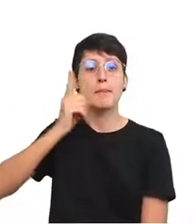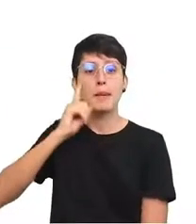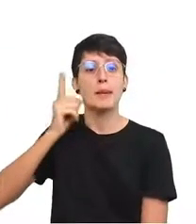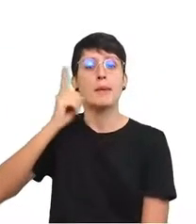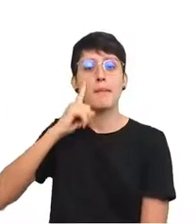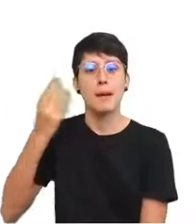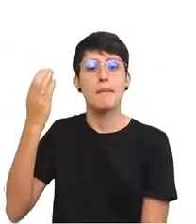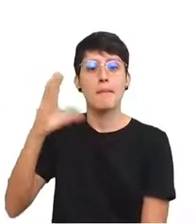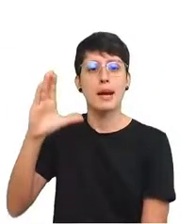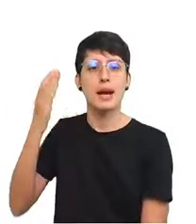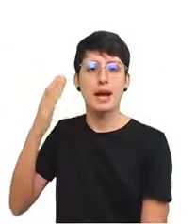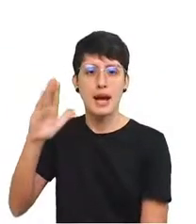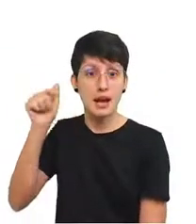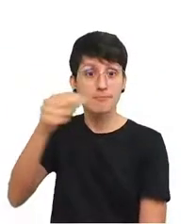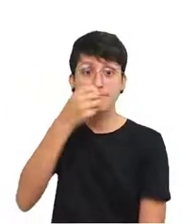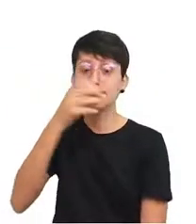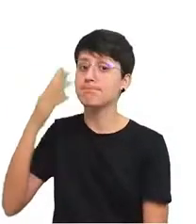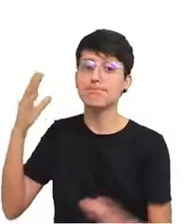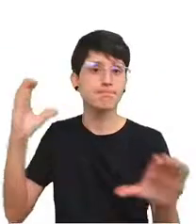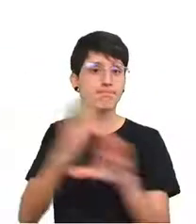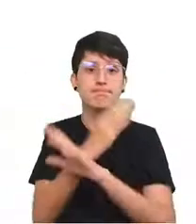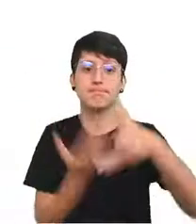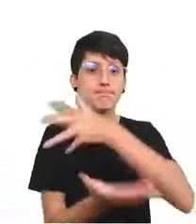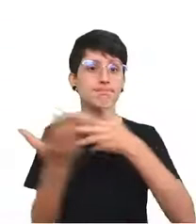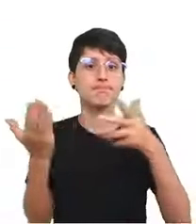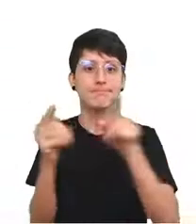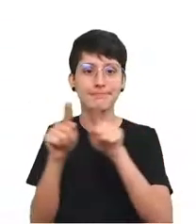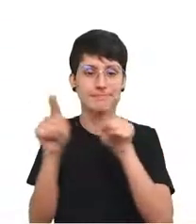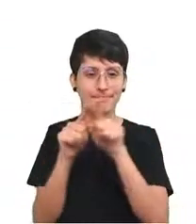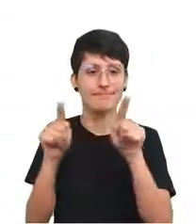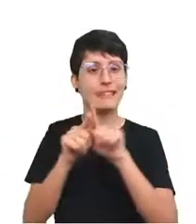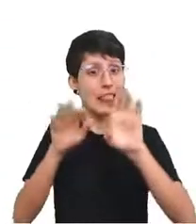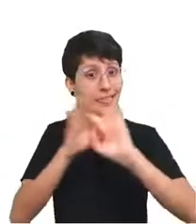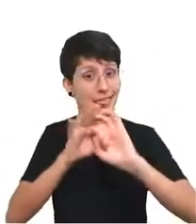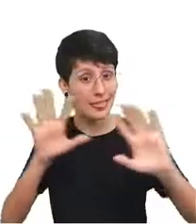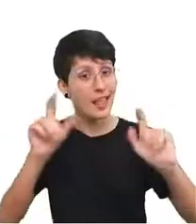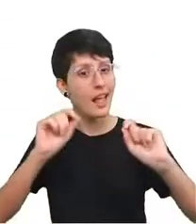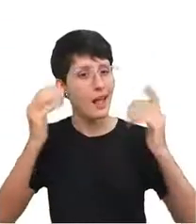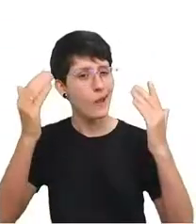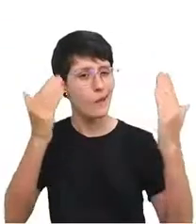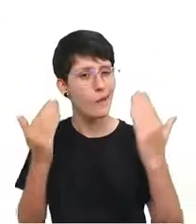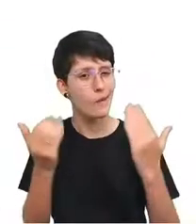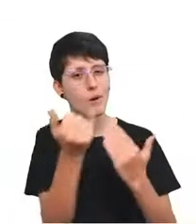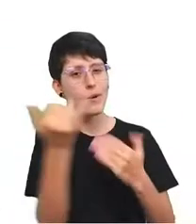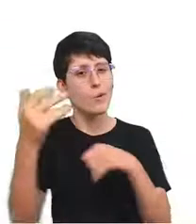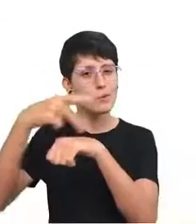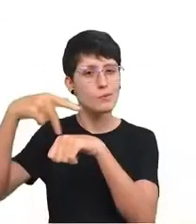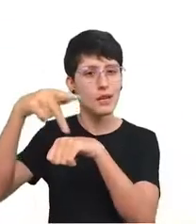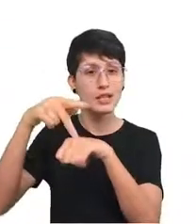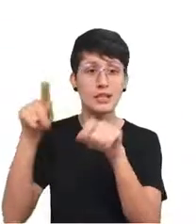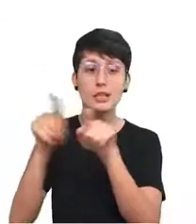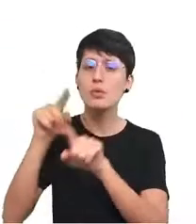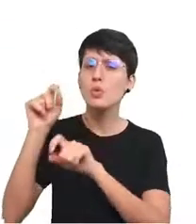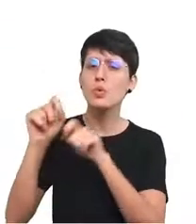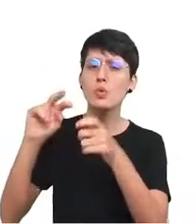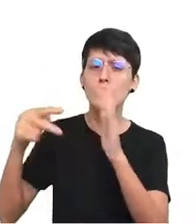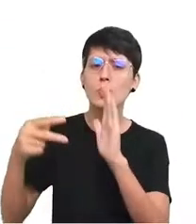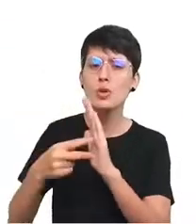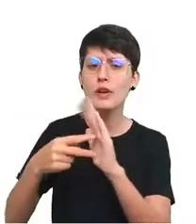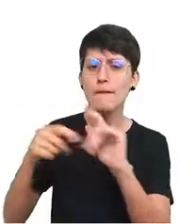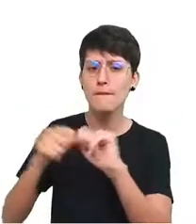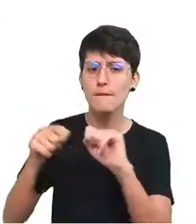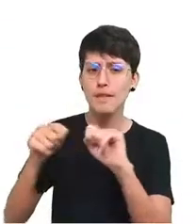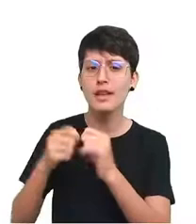que é totalmente interativo, permitindo comparações entre os países. E também o que isso nos permitiu fazer